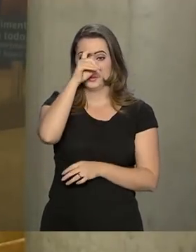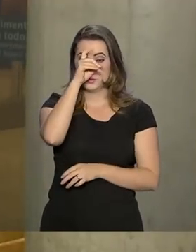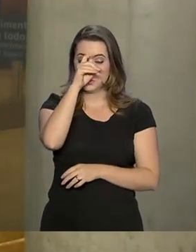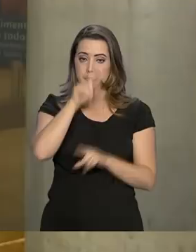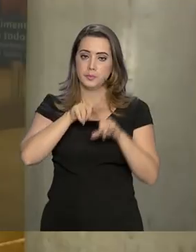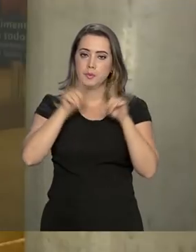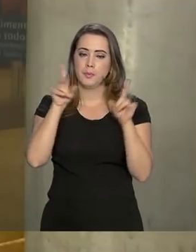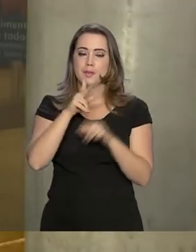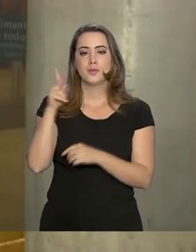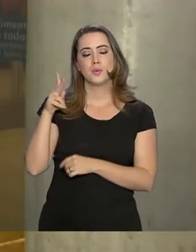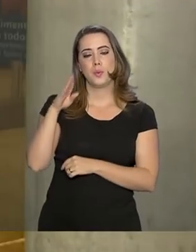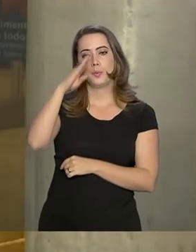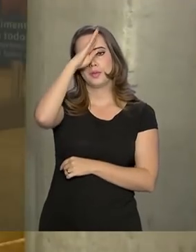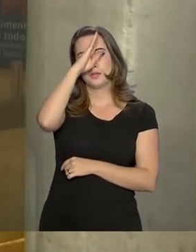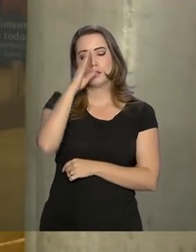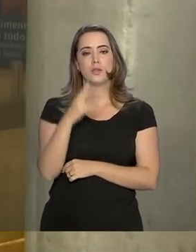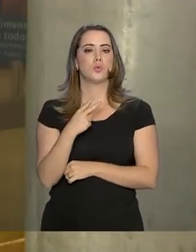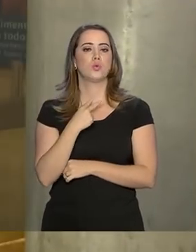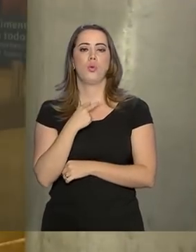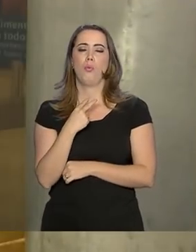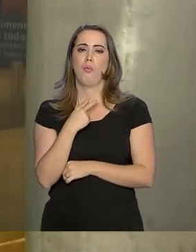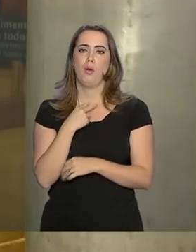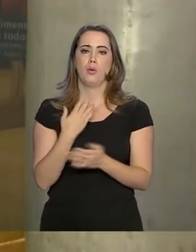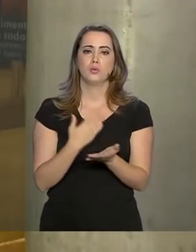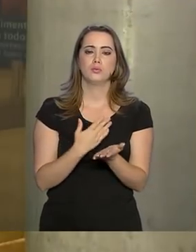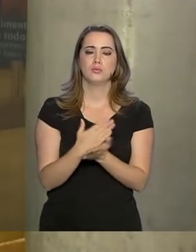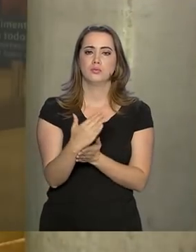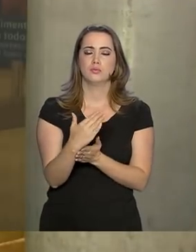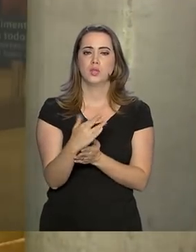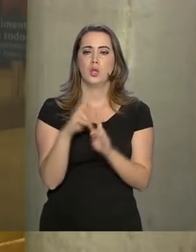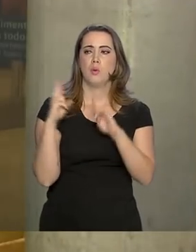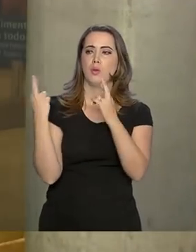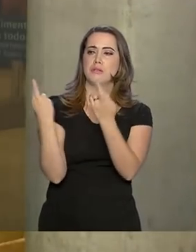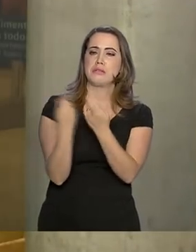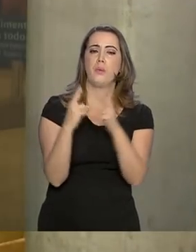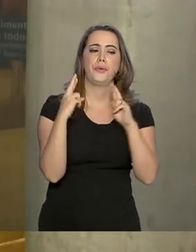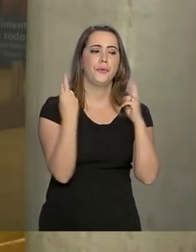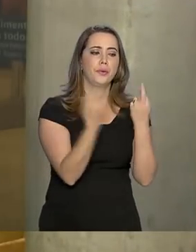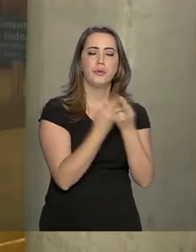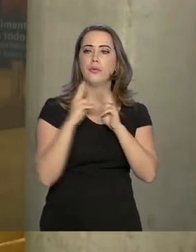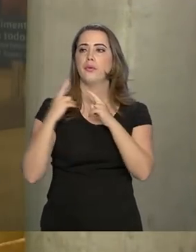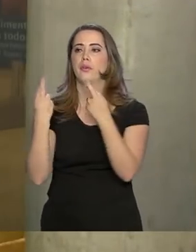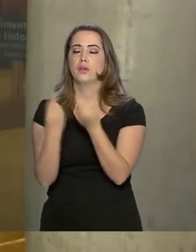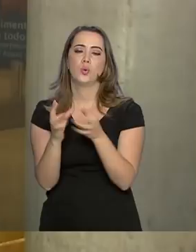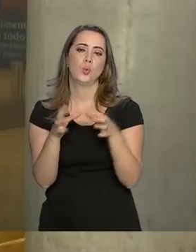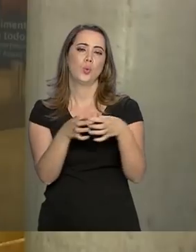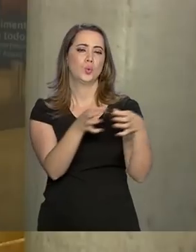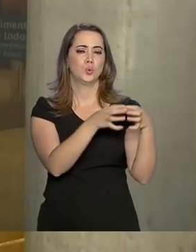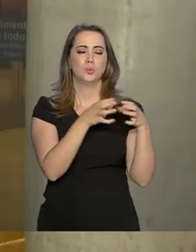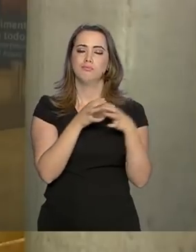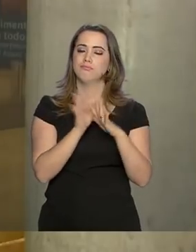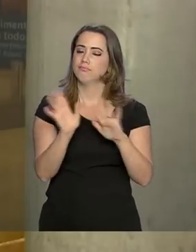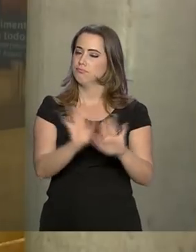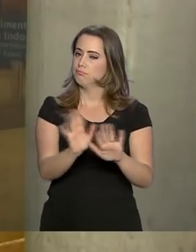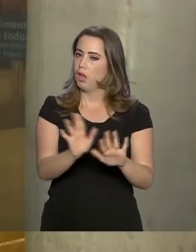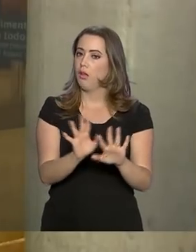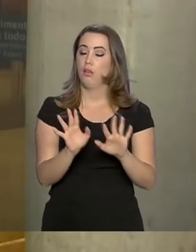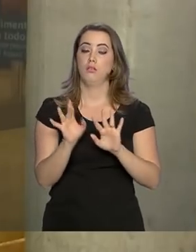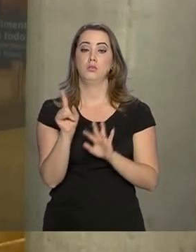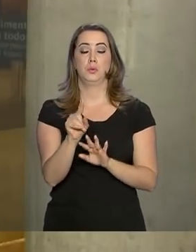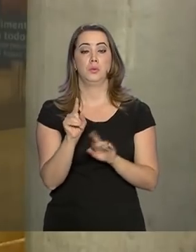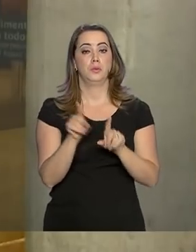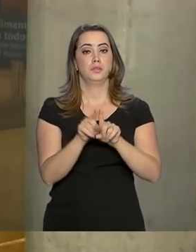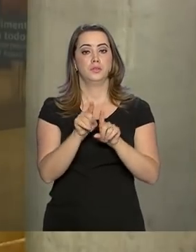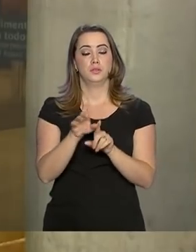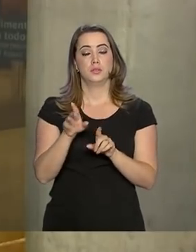O presidente não deve, portanto, seguir se reunindo com os auxiliares mais próximos e também